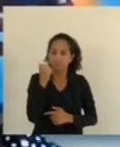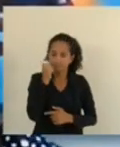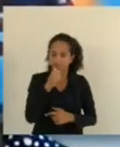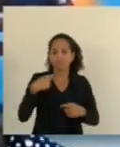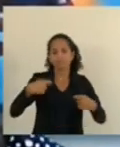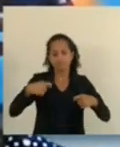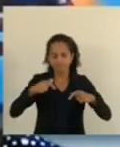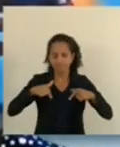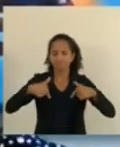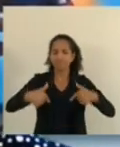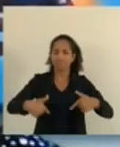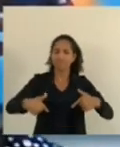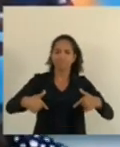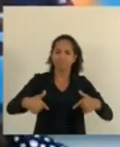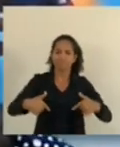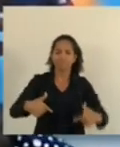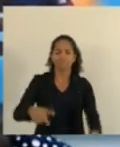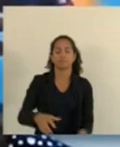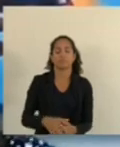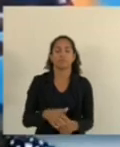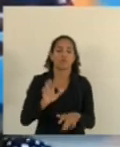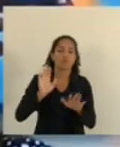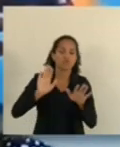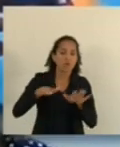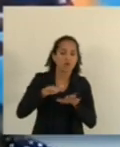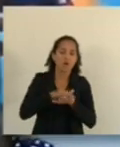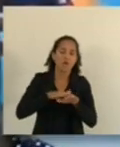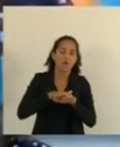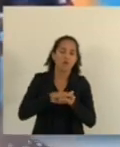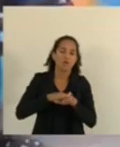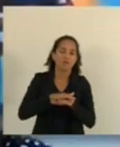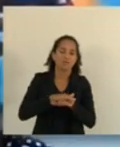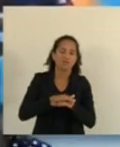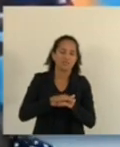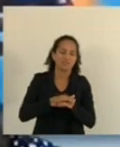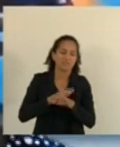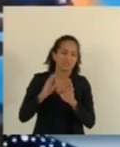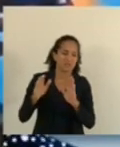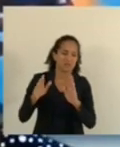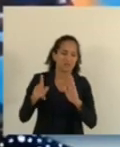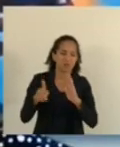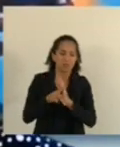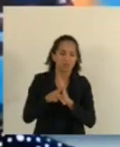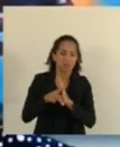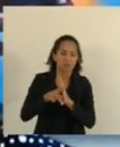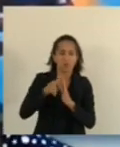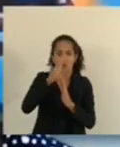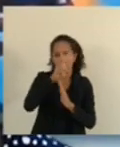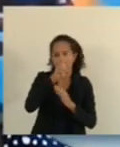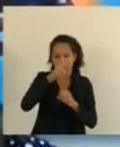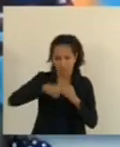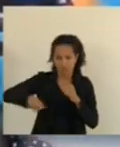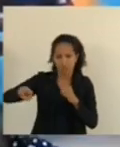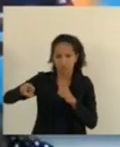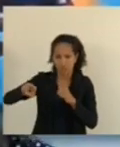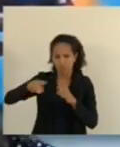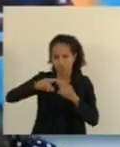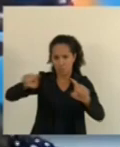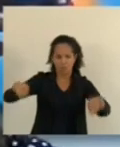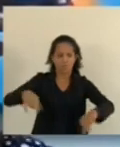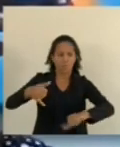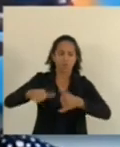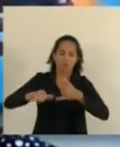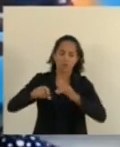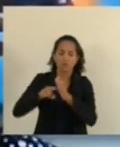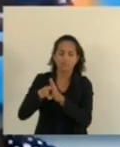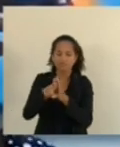alguma coisa. Estive conversando com o Lapidim, que é o laboratório da Universidade Federal do Espírito Santo, que estuda esse